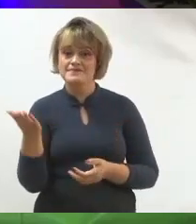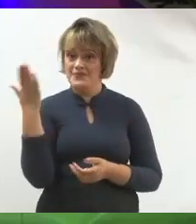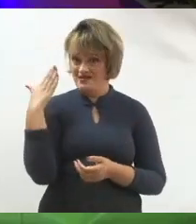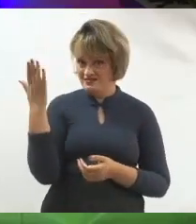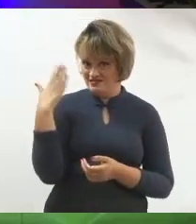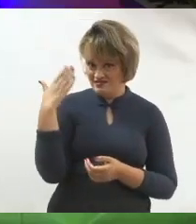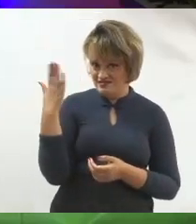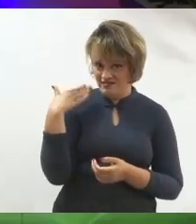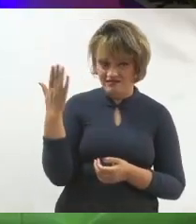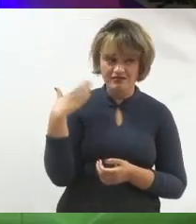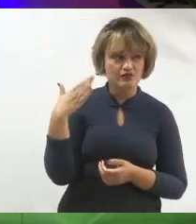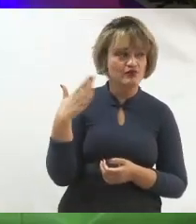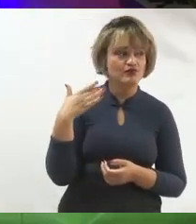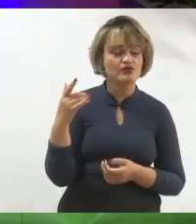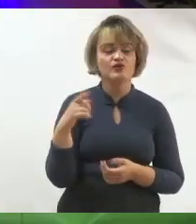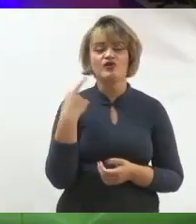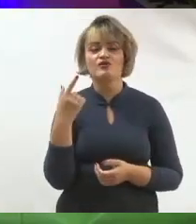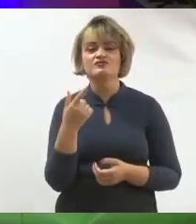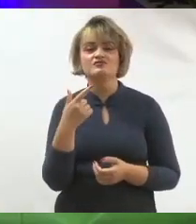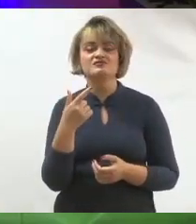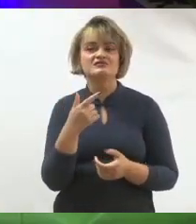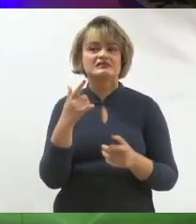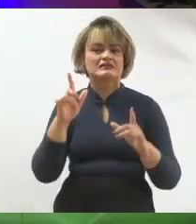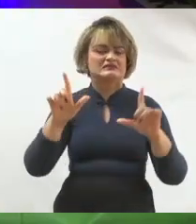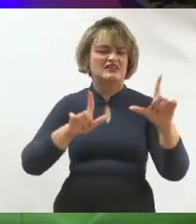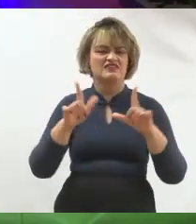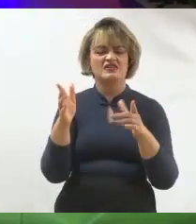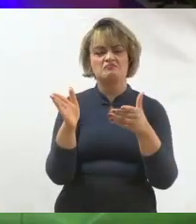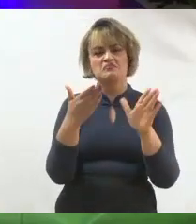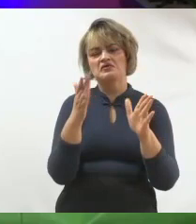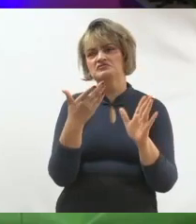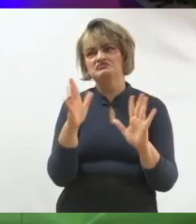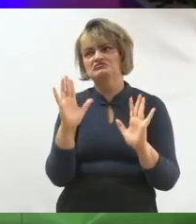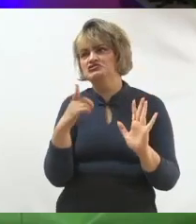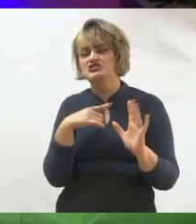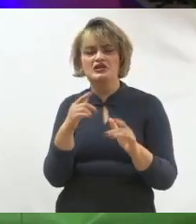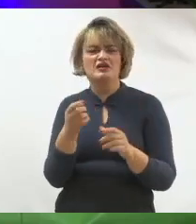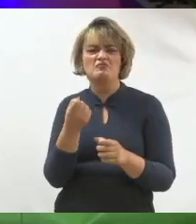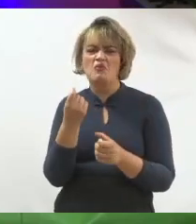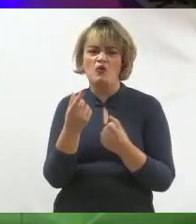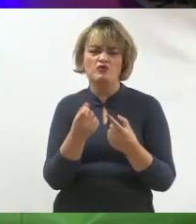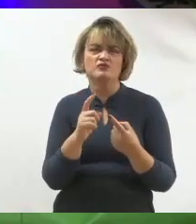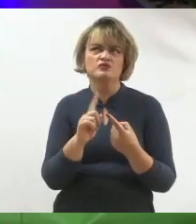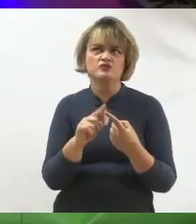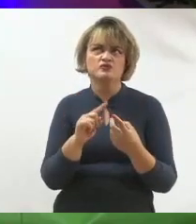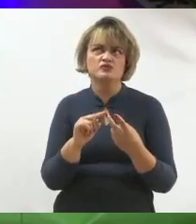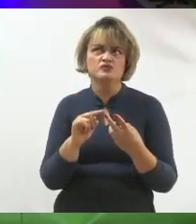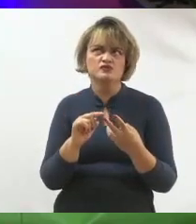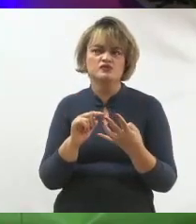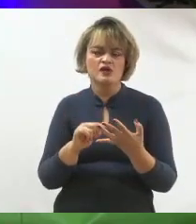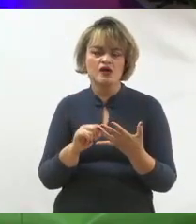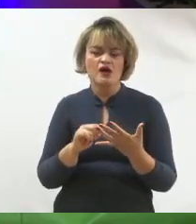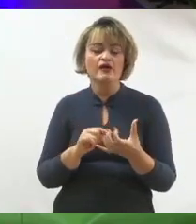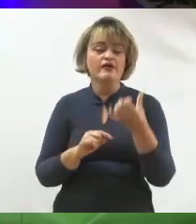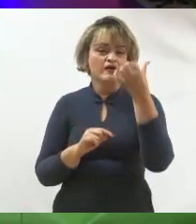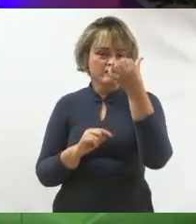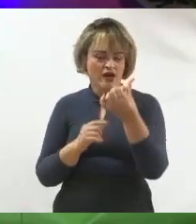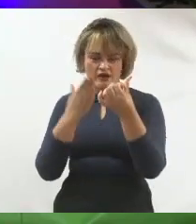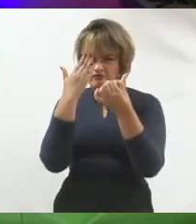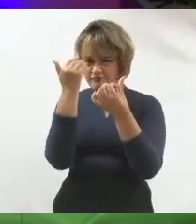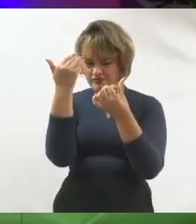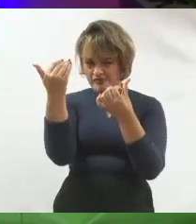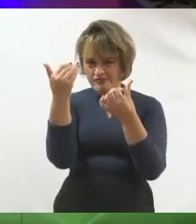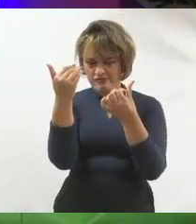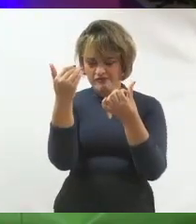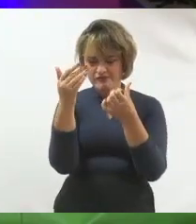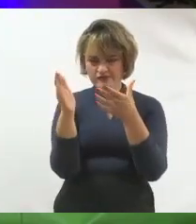Antigamente, a gente tinha pouquíssimos canais. Olha lá, eu tinha um, dois, três, quatro, cinco grandes canais no Brasil.